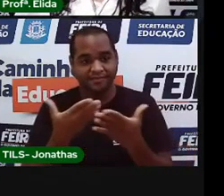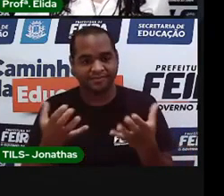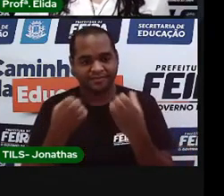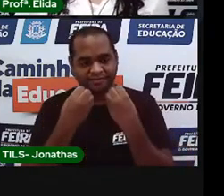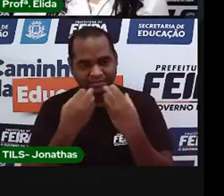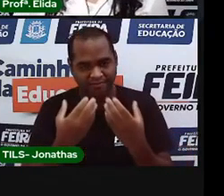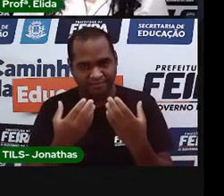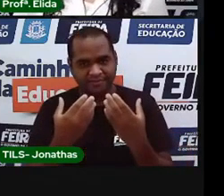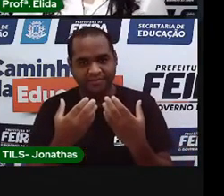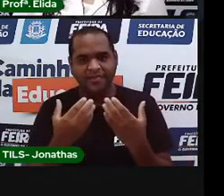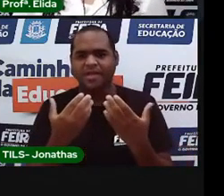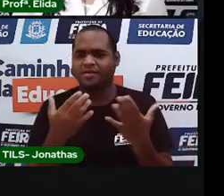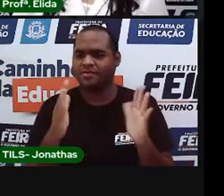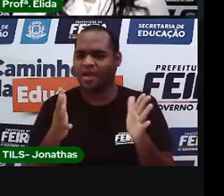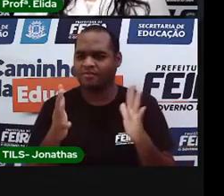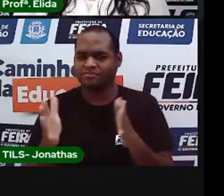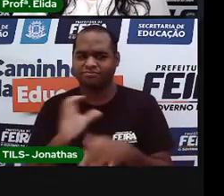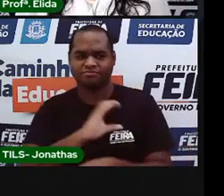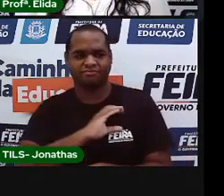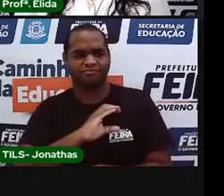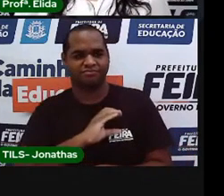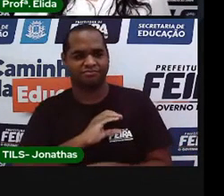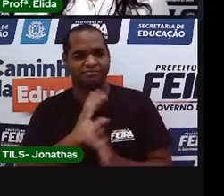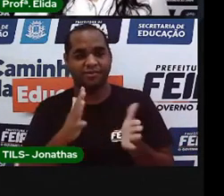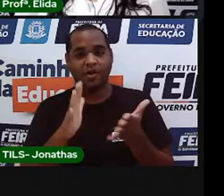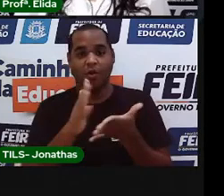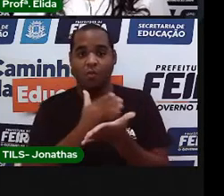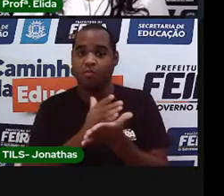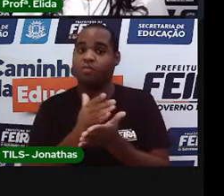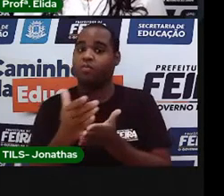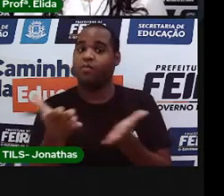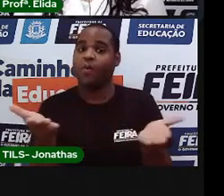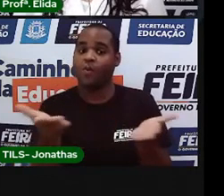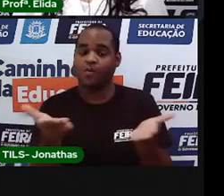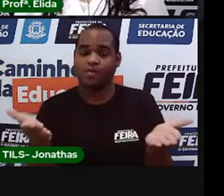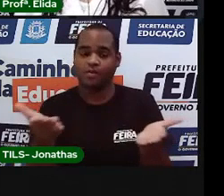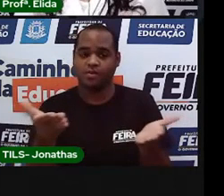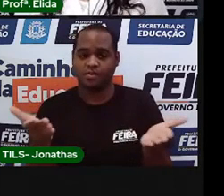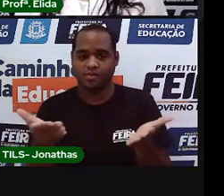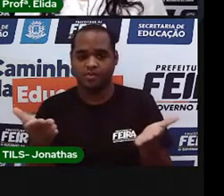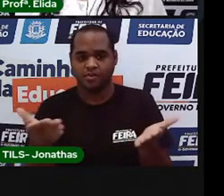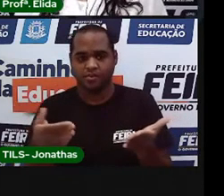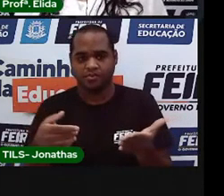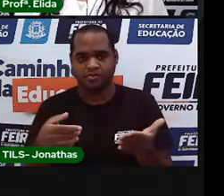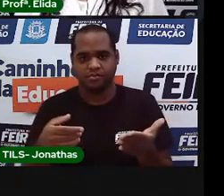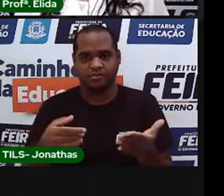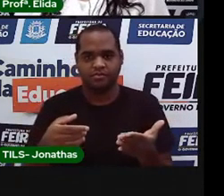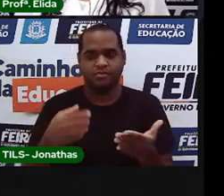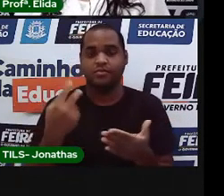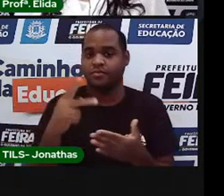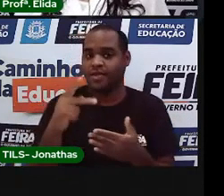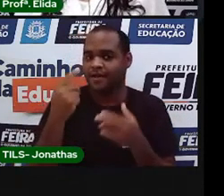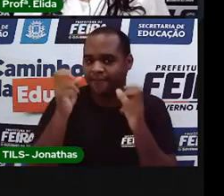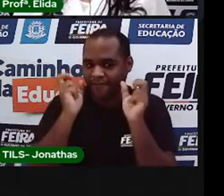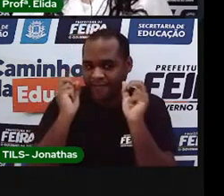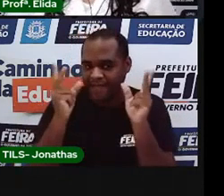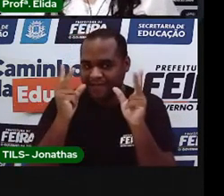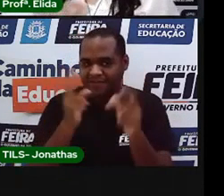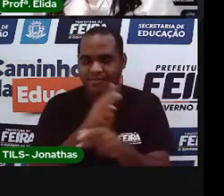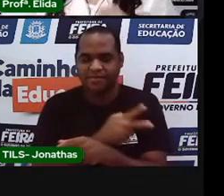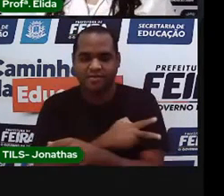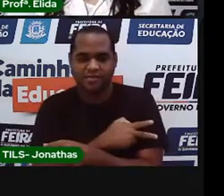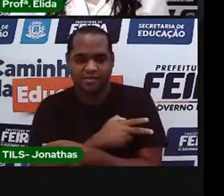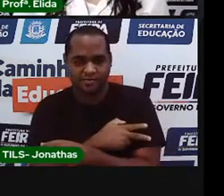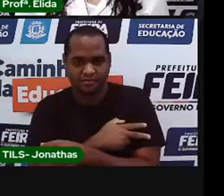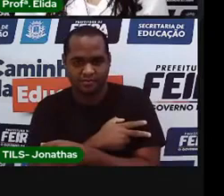coleguinhas que só estão acompanhando a gente a partir de hoje. Então, para ele ficar esperto, como o resto do segundo ano,